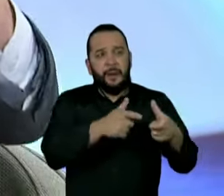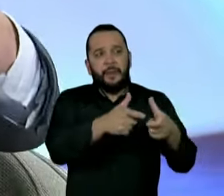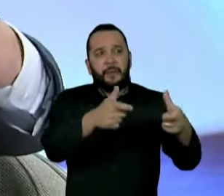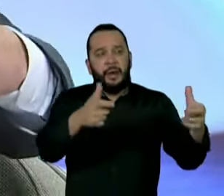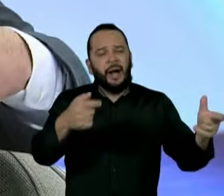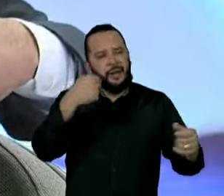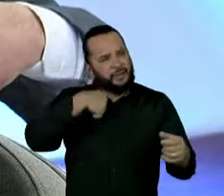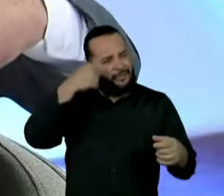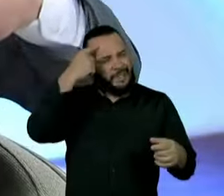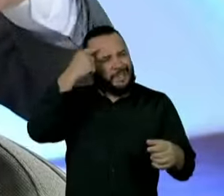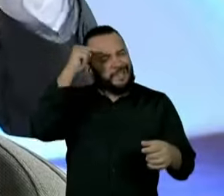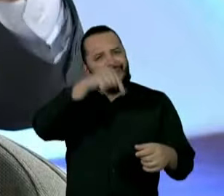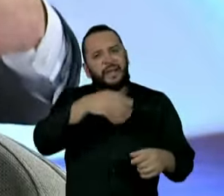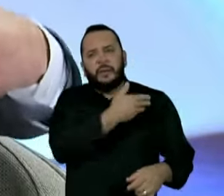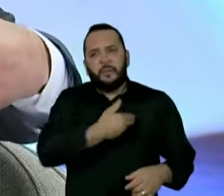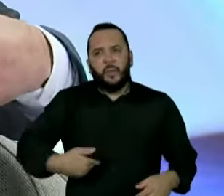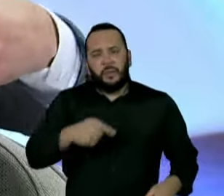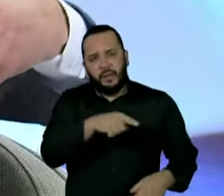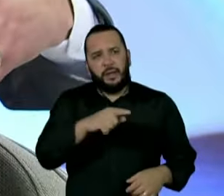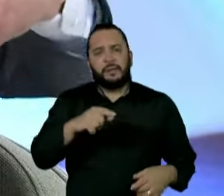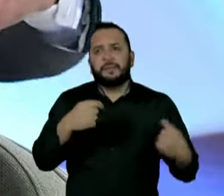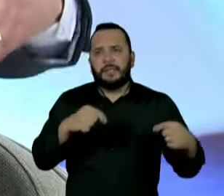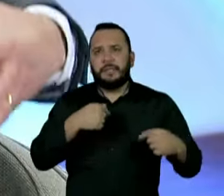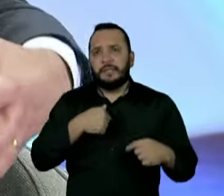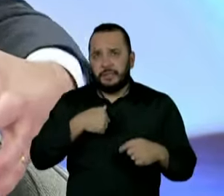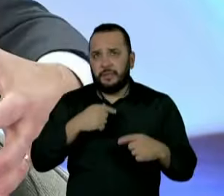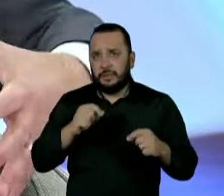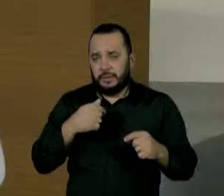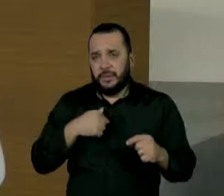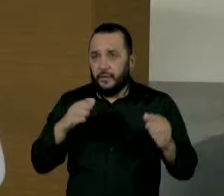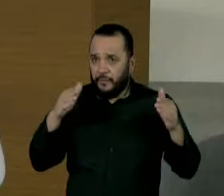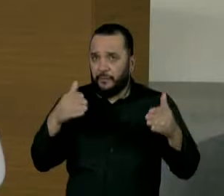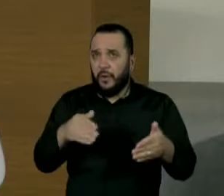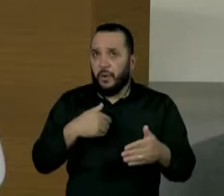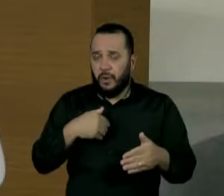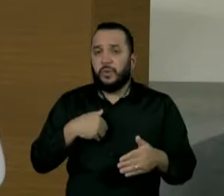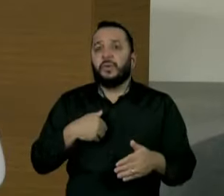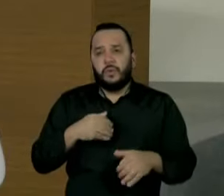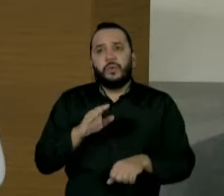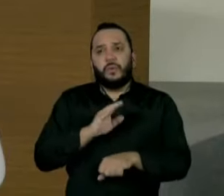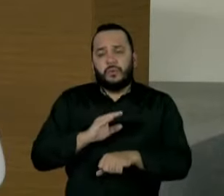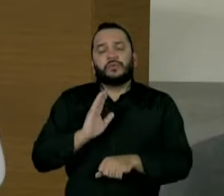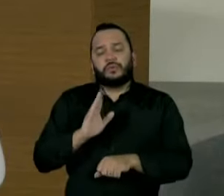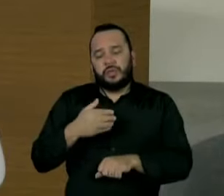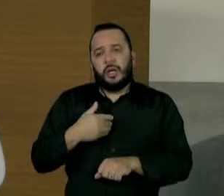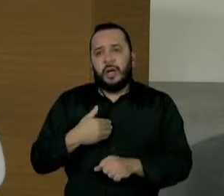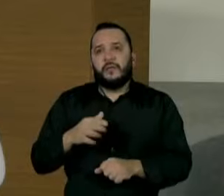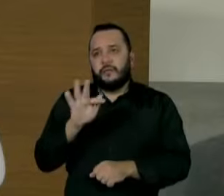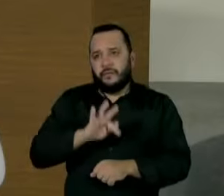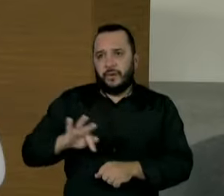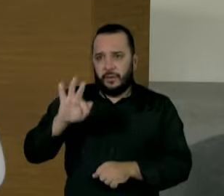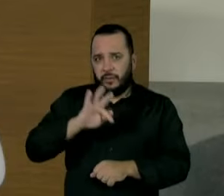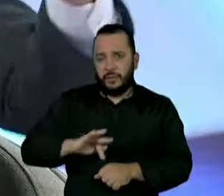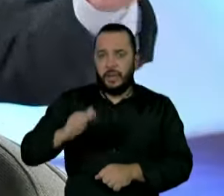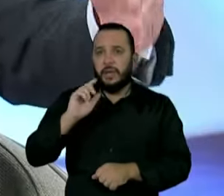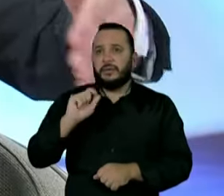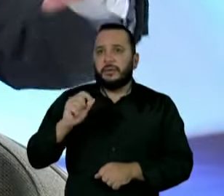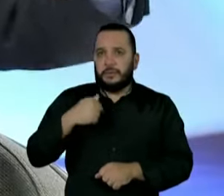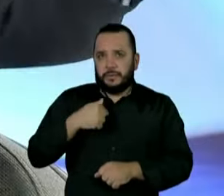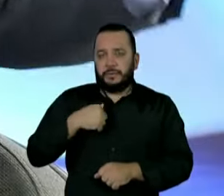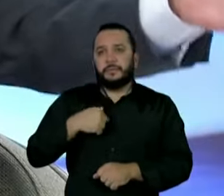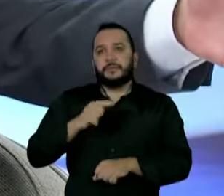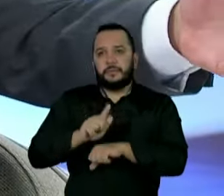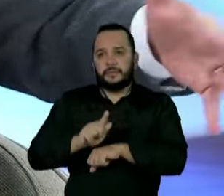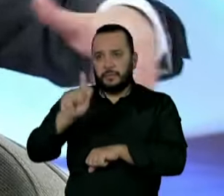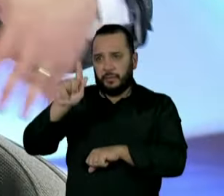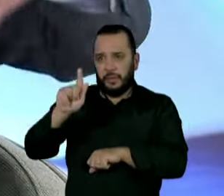universidade pública, deve ter como preferência os cursos de graduação. Deve ser prioridade os cursos de graduação. Os cursos de pós-graduação,